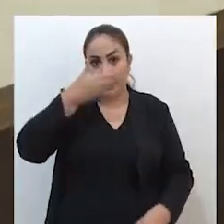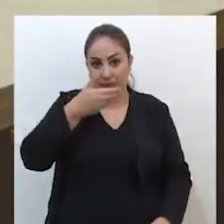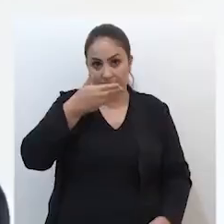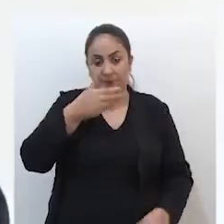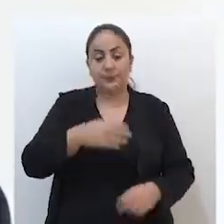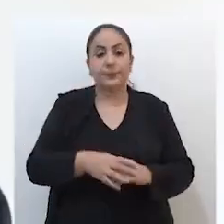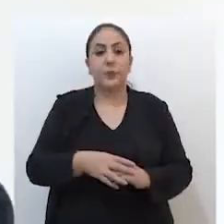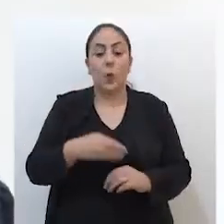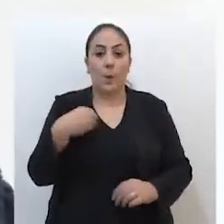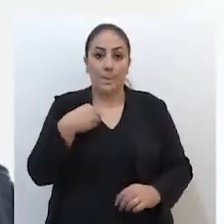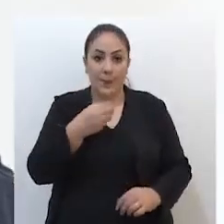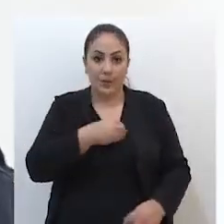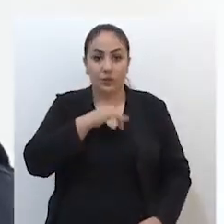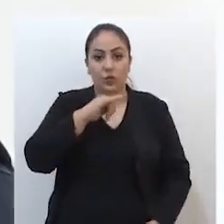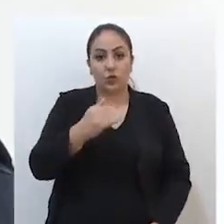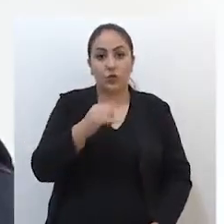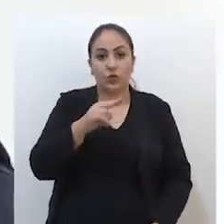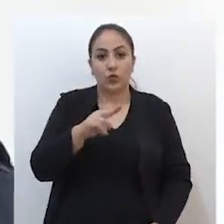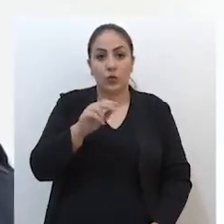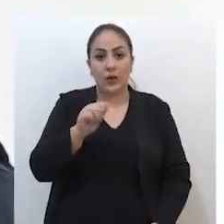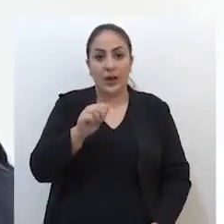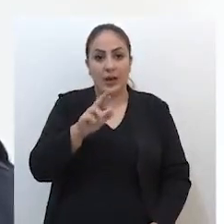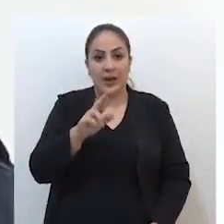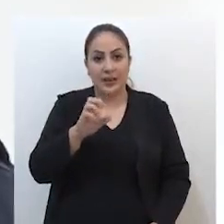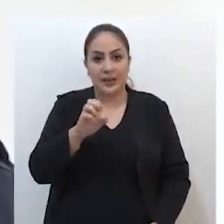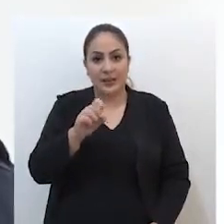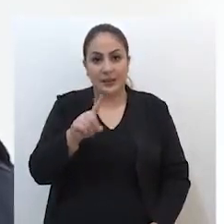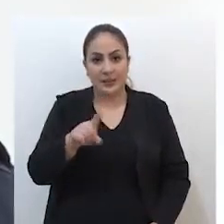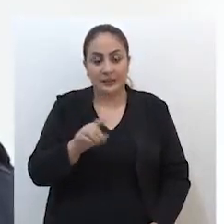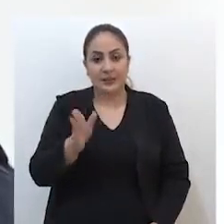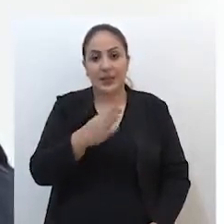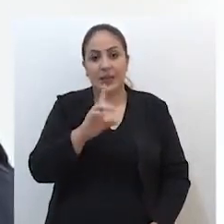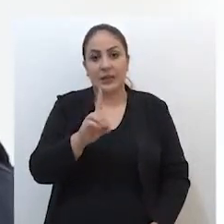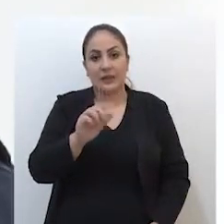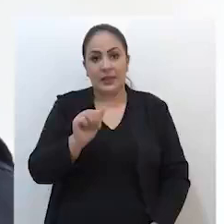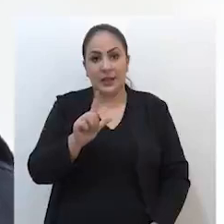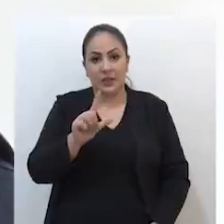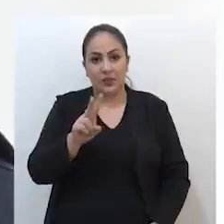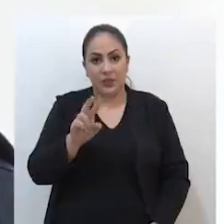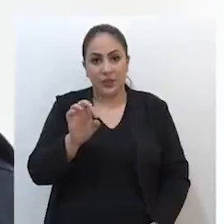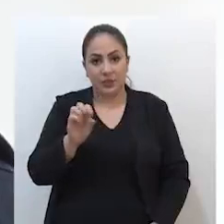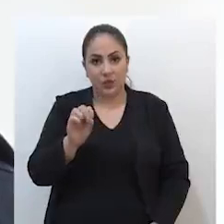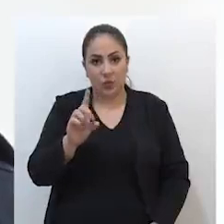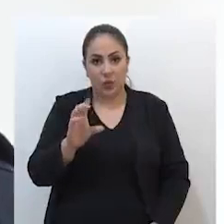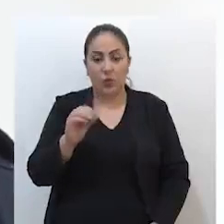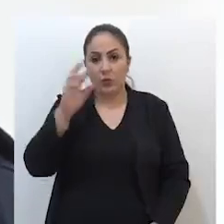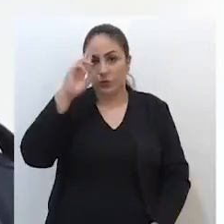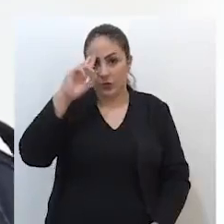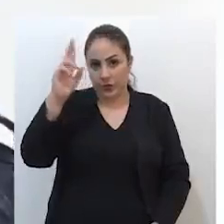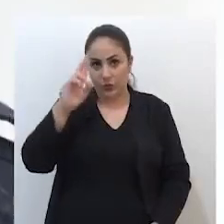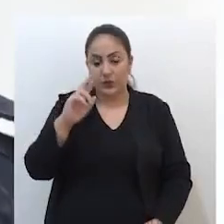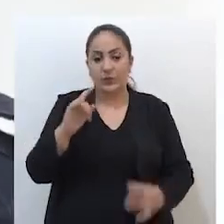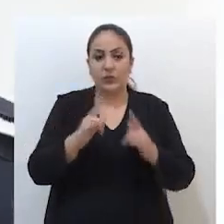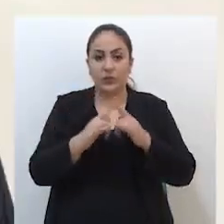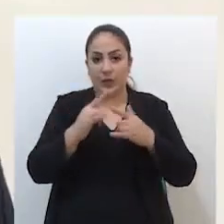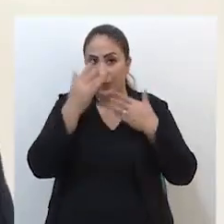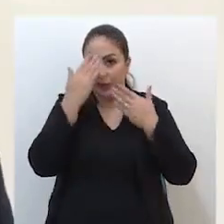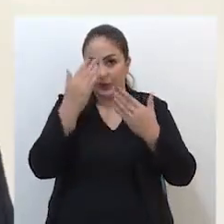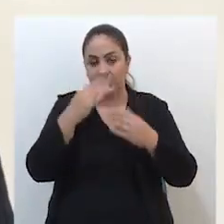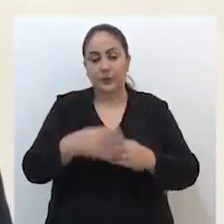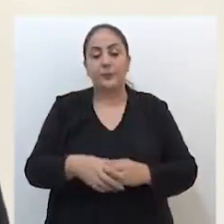acrílico. O médico Juarez Dalvesco, diretor técnico da instituição, agradeceu a doação.